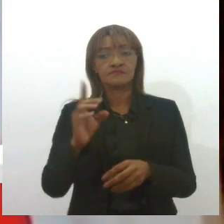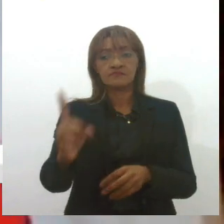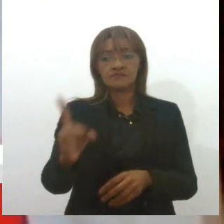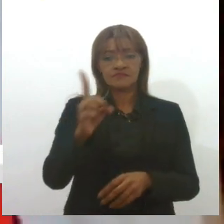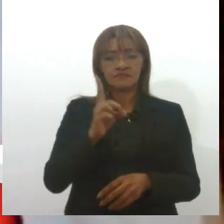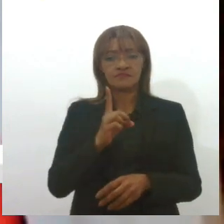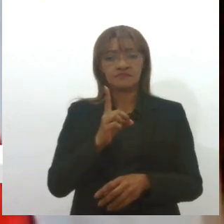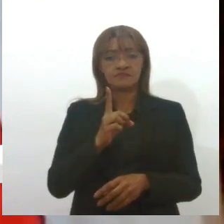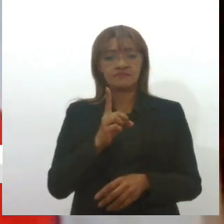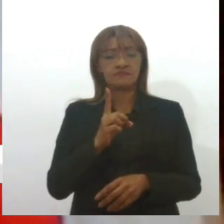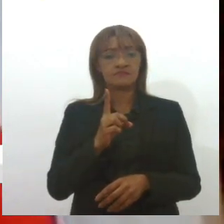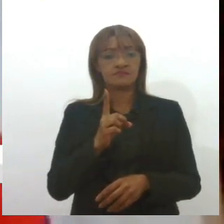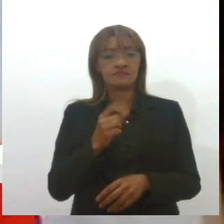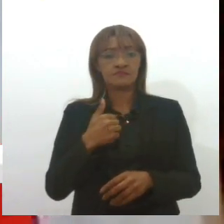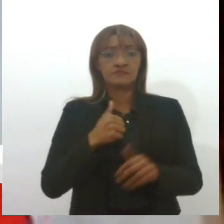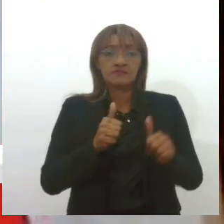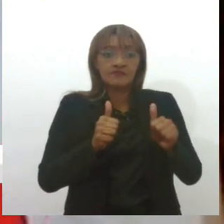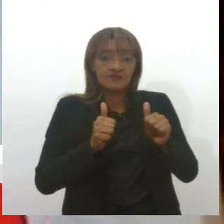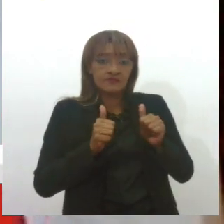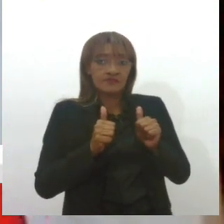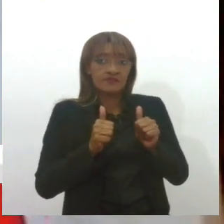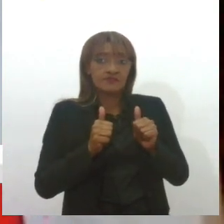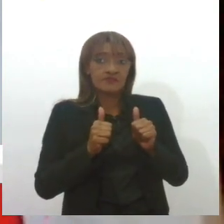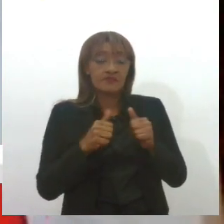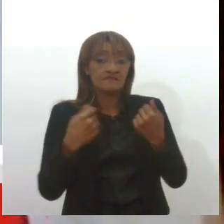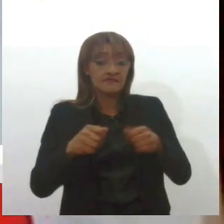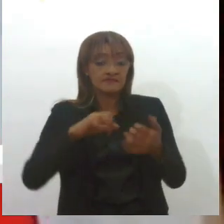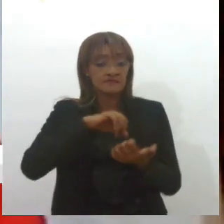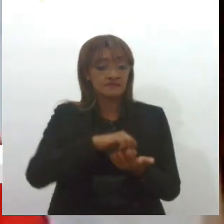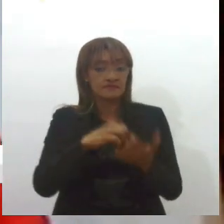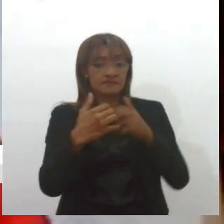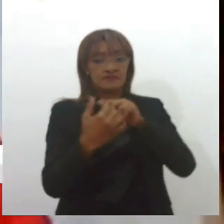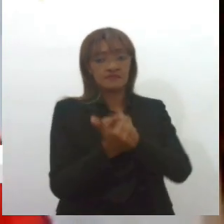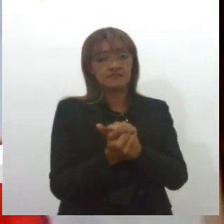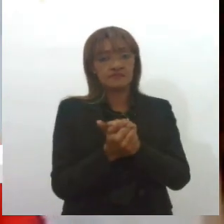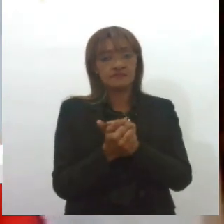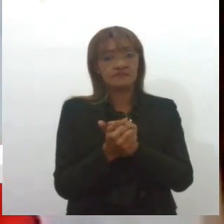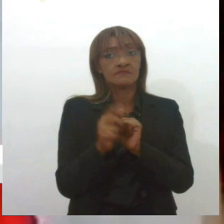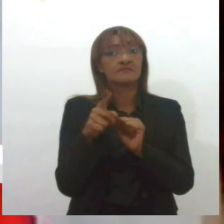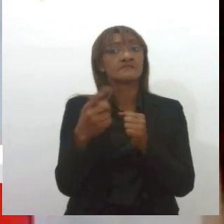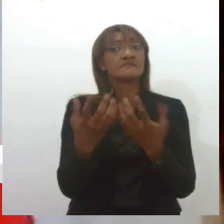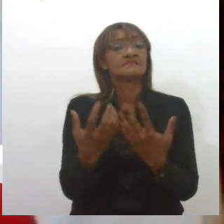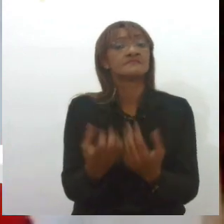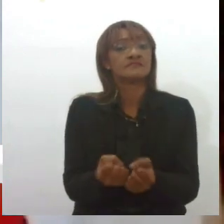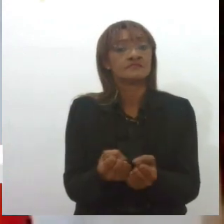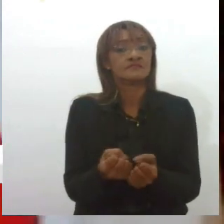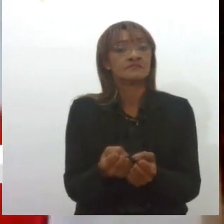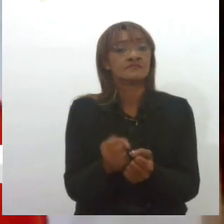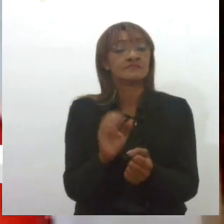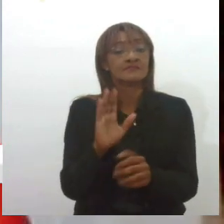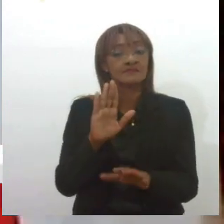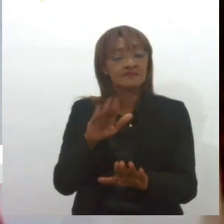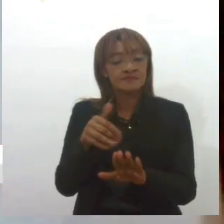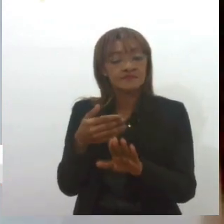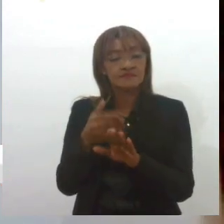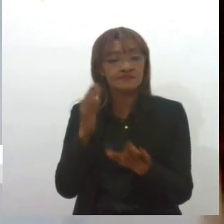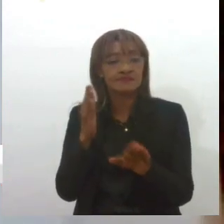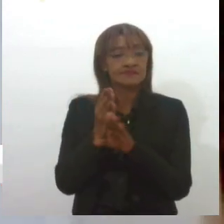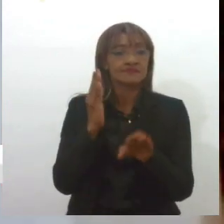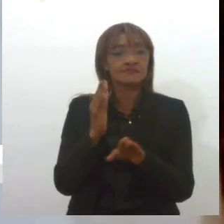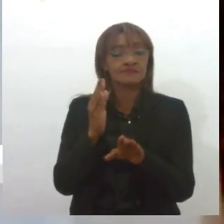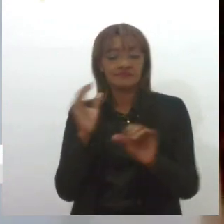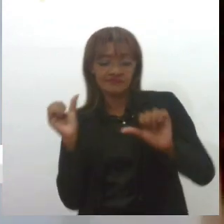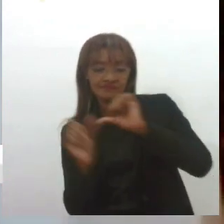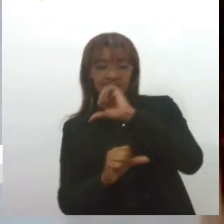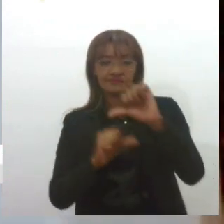eu tinha que, de certa forma, me adequar para ser aceita. É isso que a gente faz no início, até a gente descobrir e sair do casulo